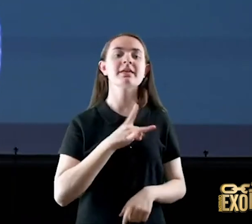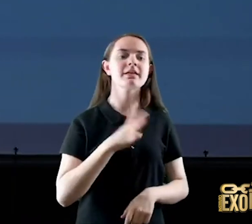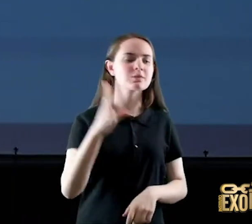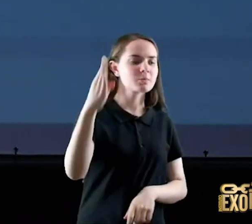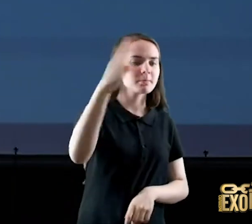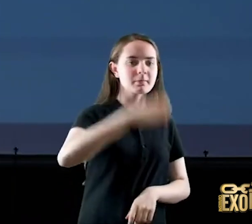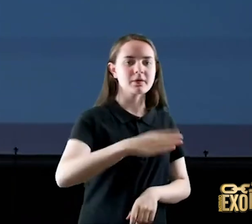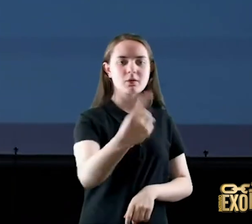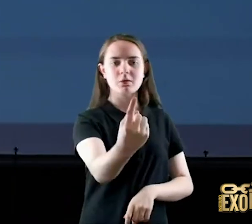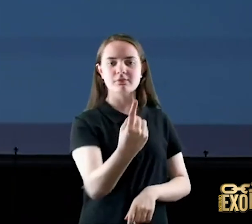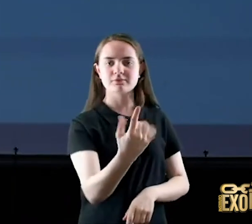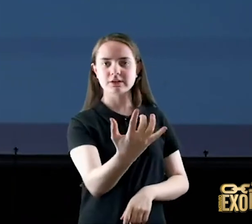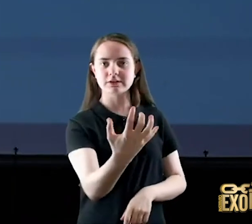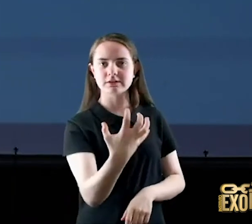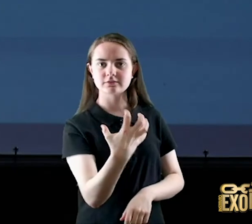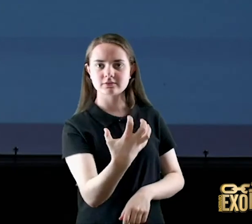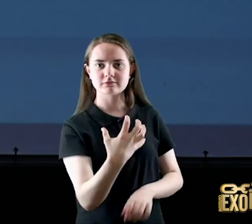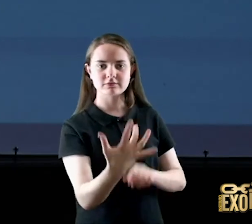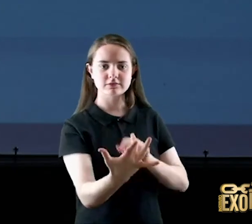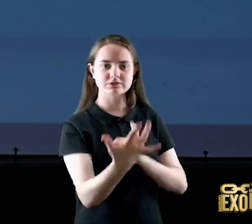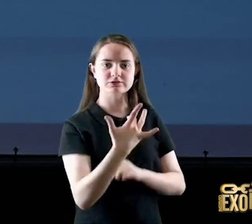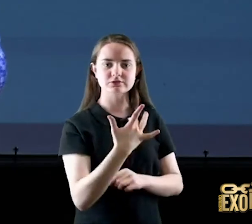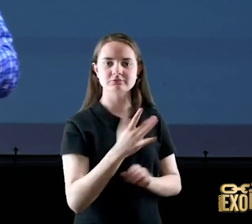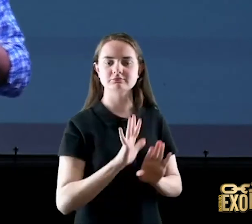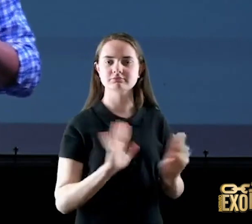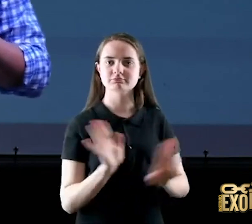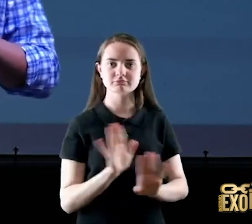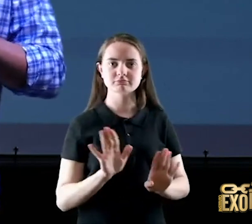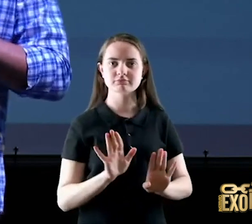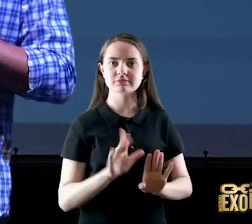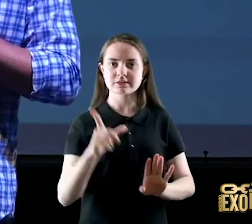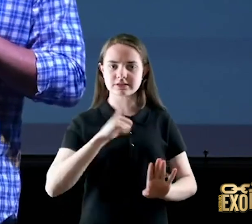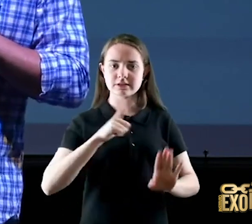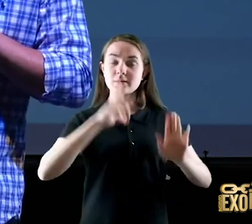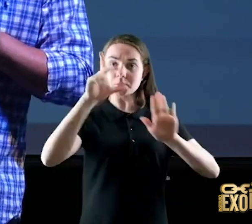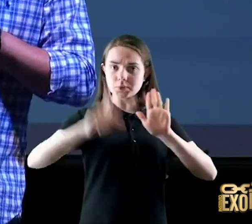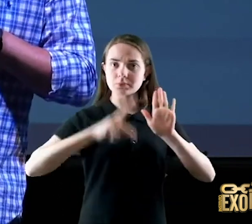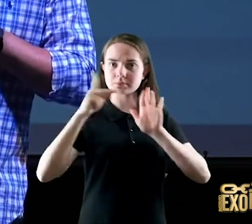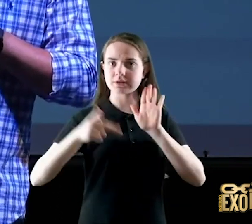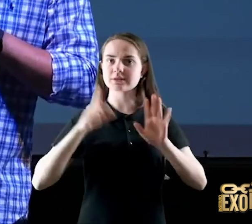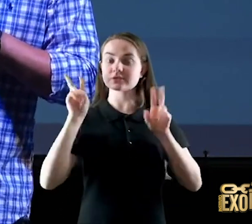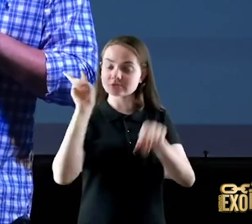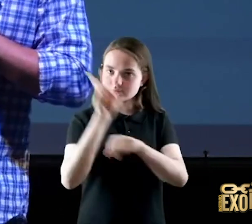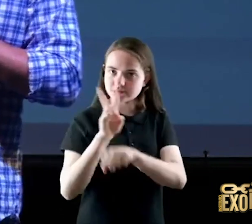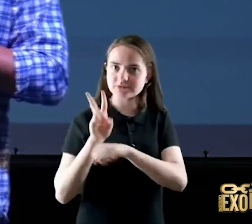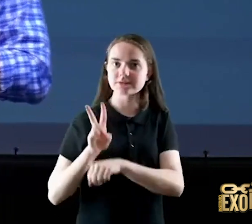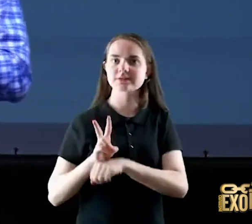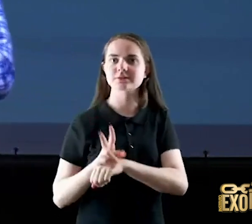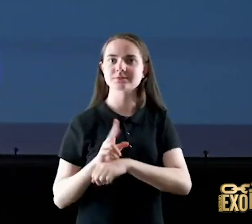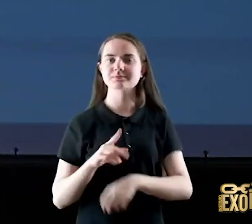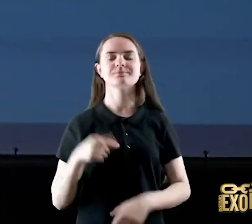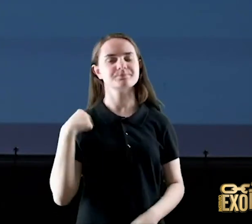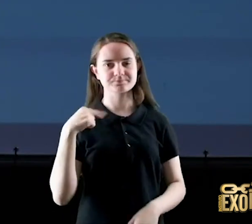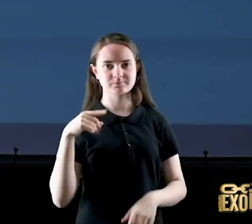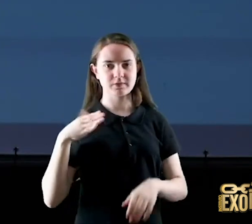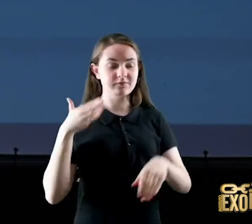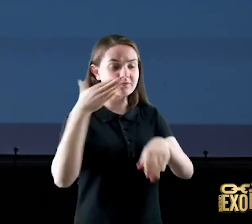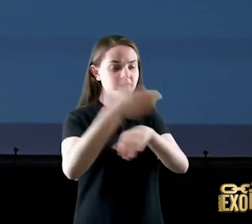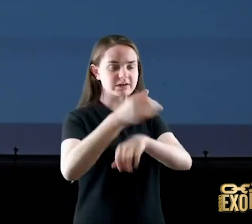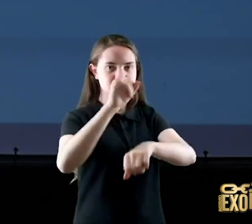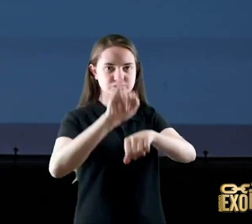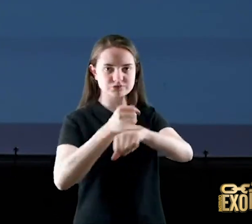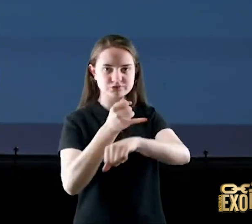mal existe uma promessa de proteção sabe aqueles montes quando você vai a Jerusalém